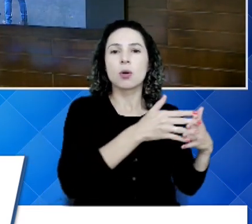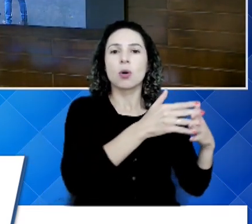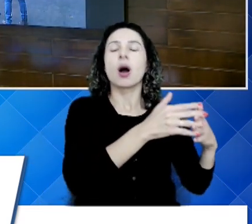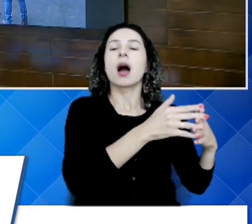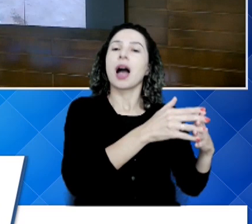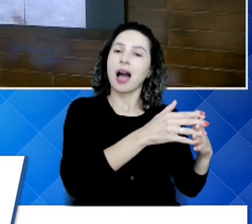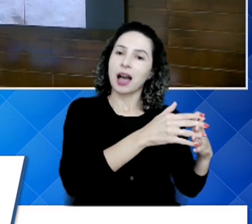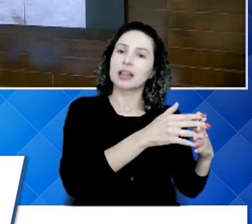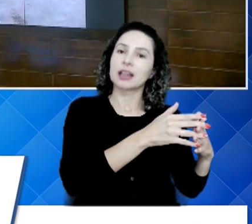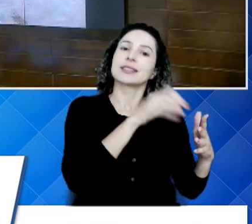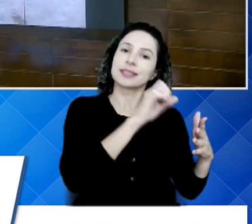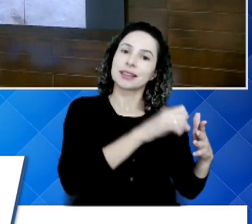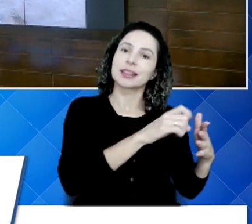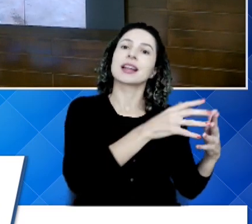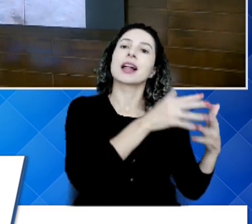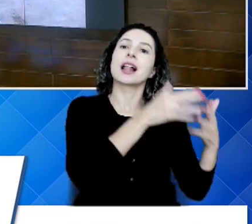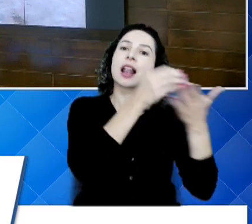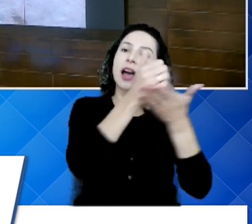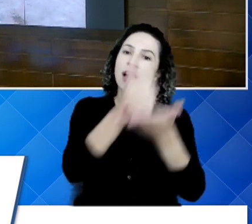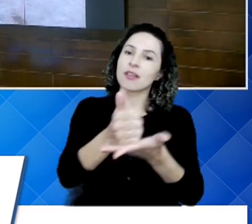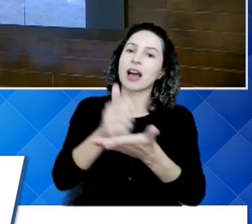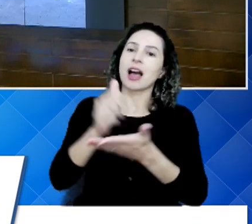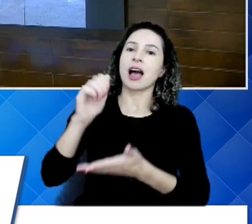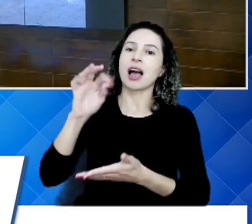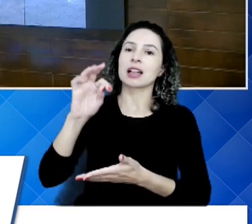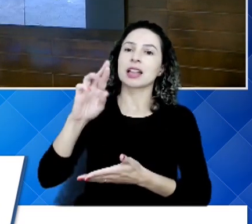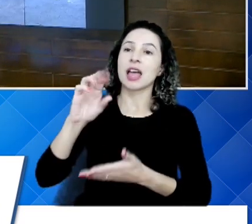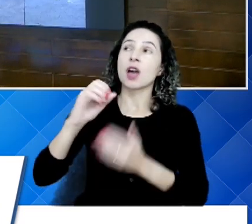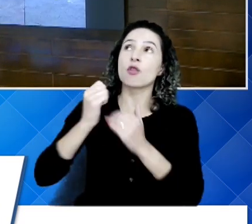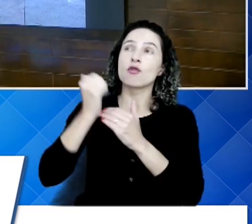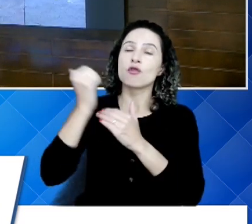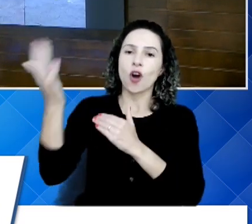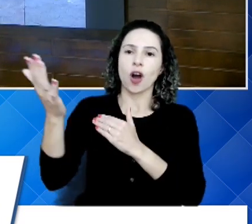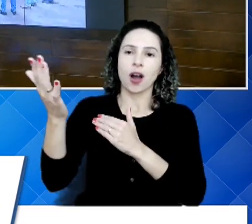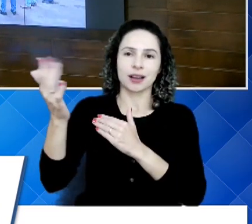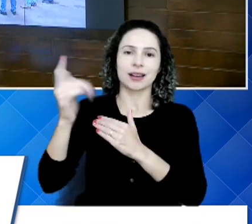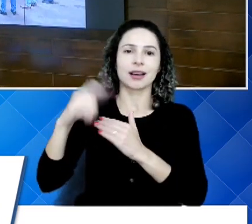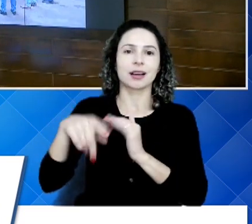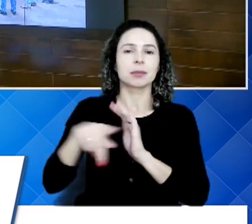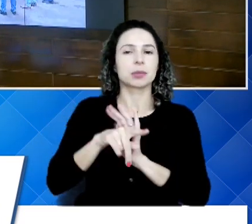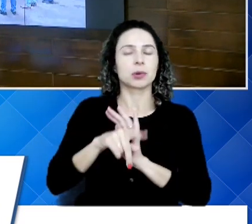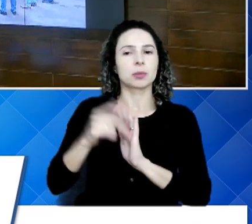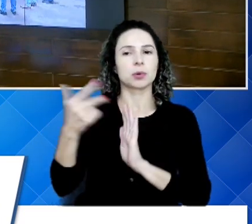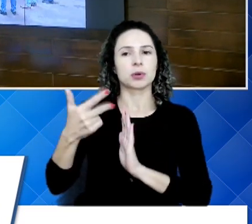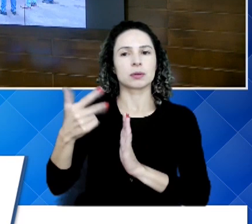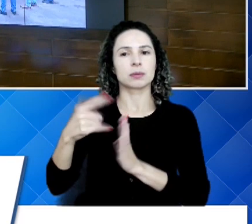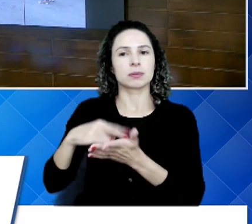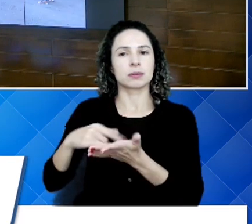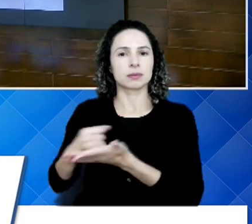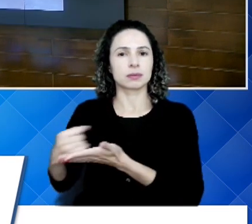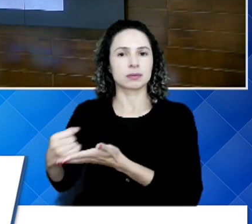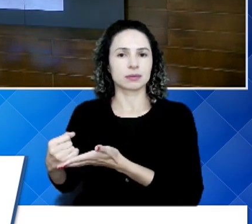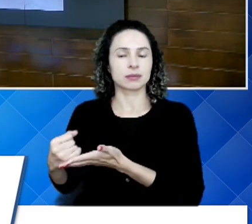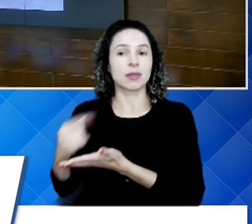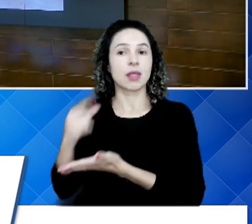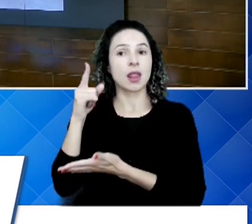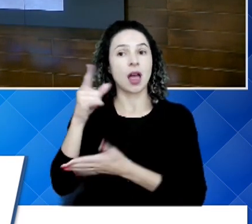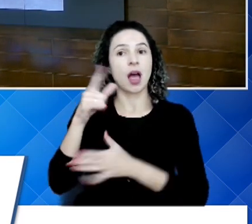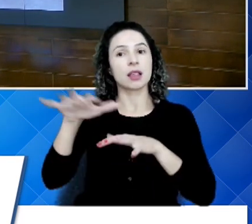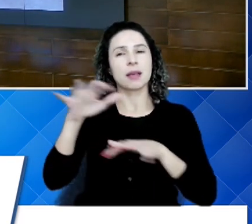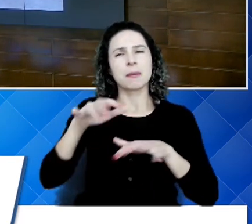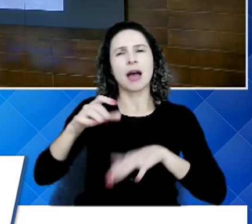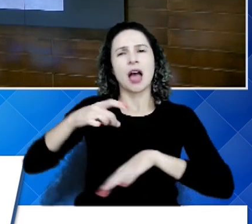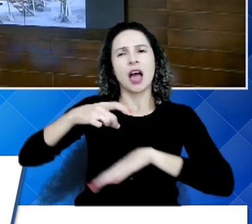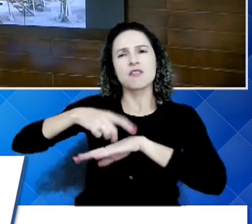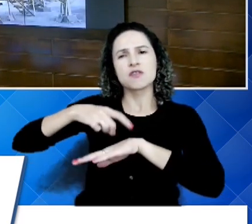encaminhado para um aterro que é fora de São José do Rio Preto, uma aterro terceirizada. Lá eles separam o vidro,